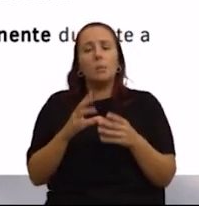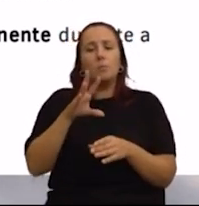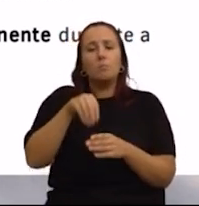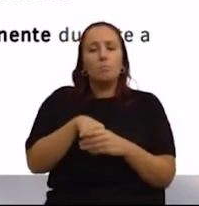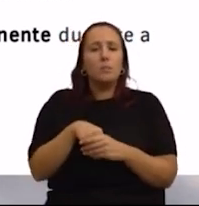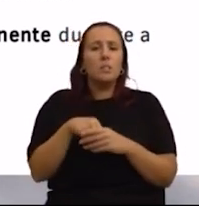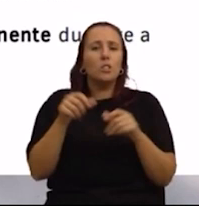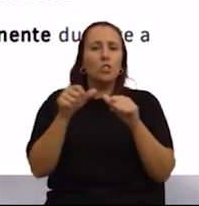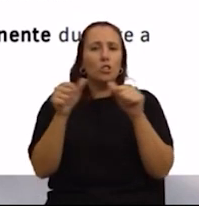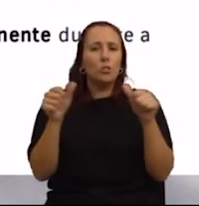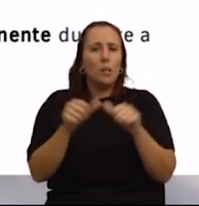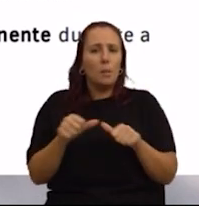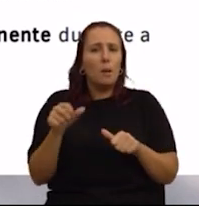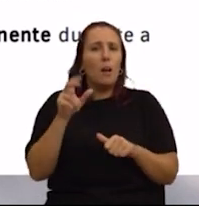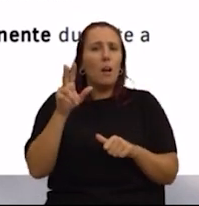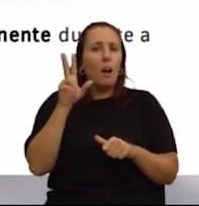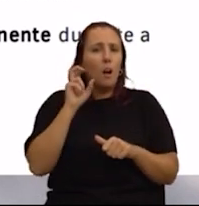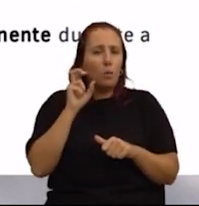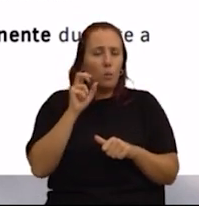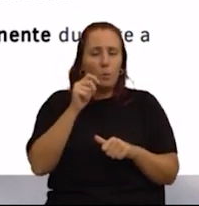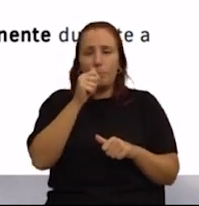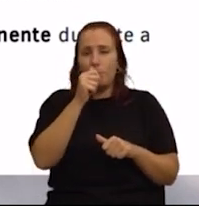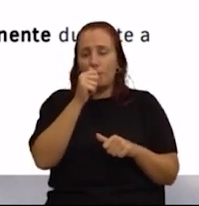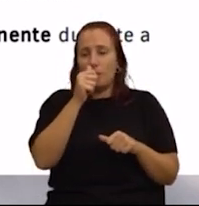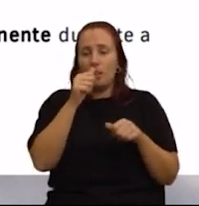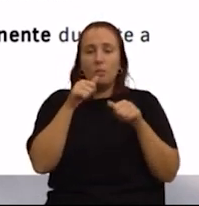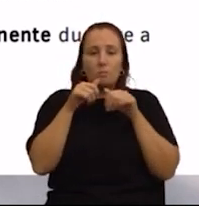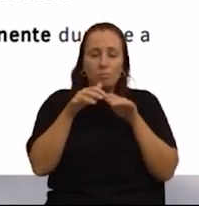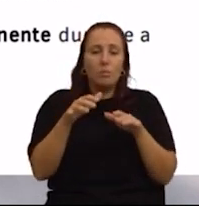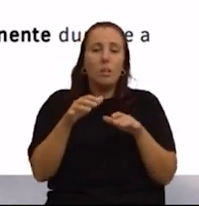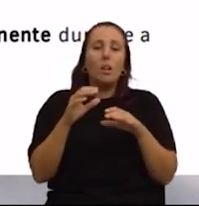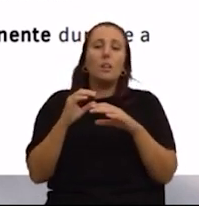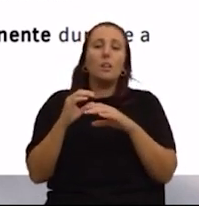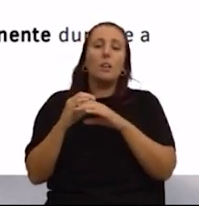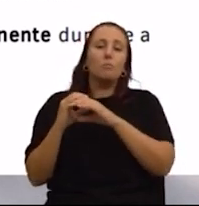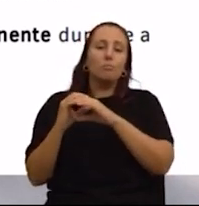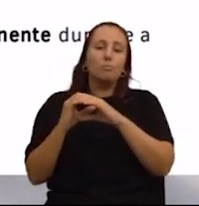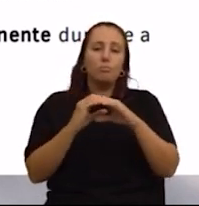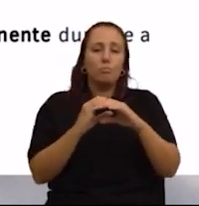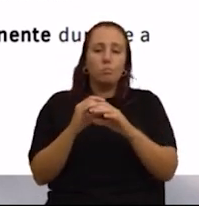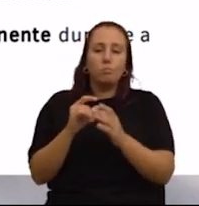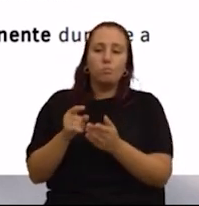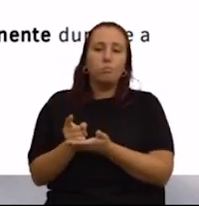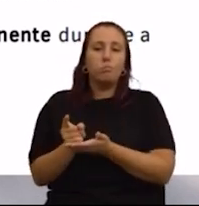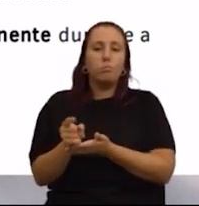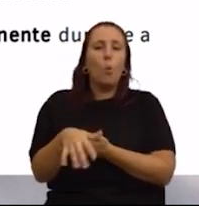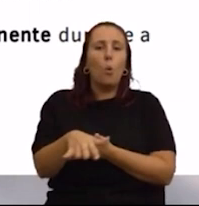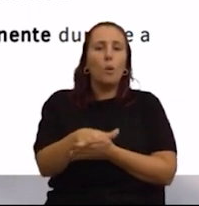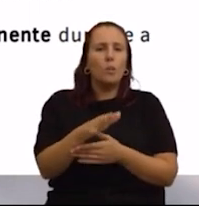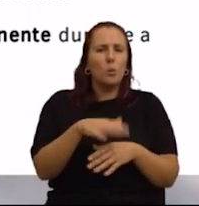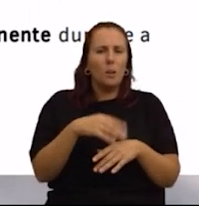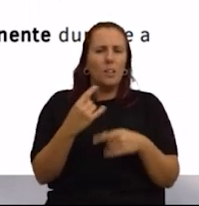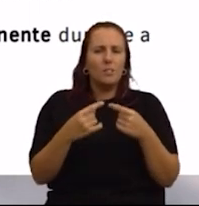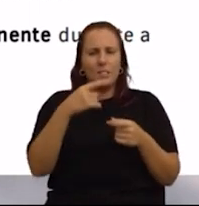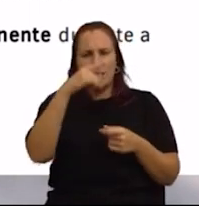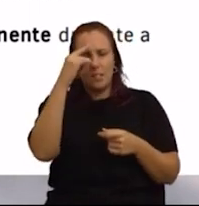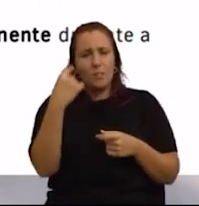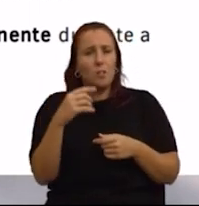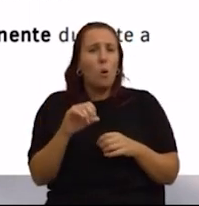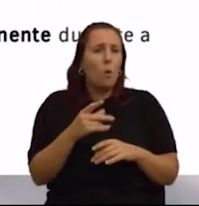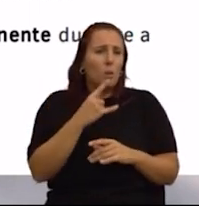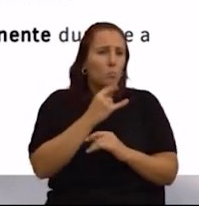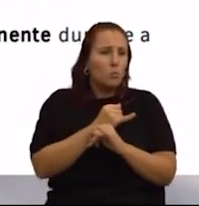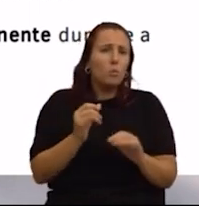que anuncie e que vá acompanhando a circulação do autocarro, porque muitas vezes é difícil ou impossível.